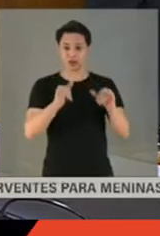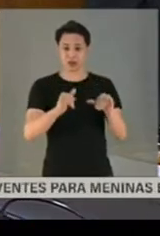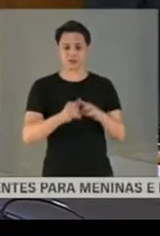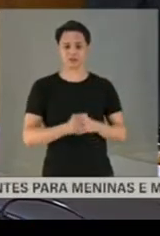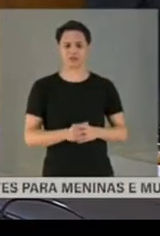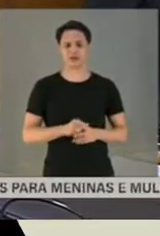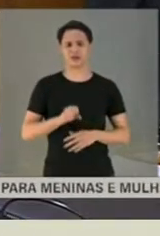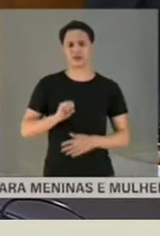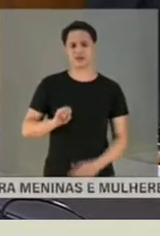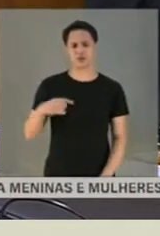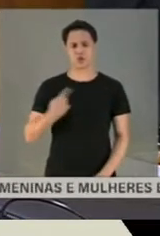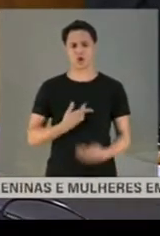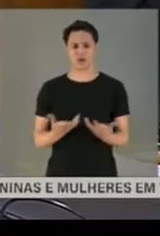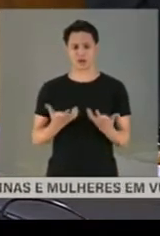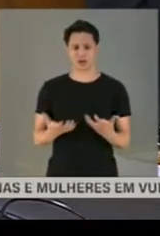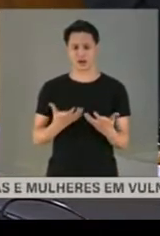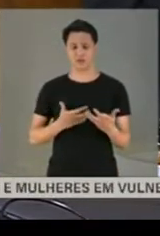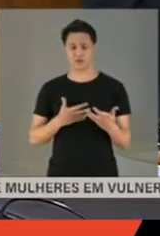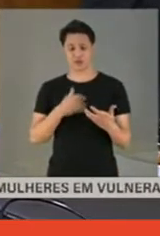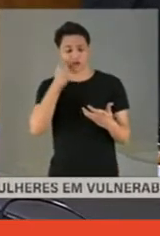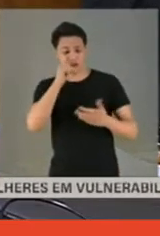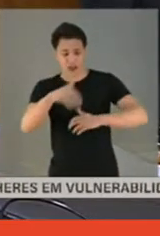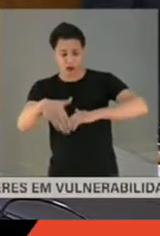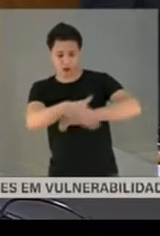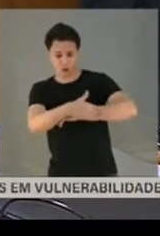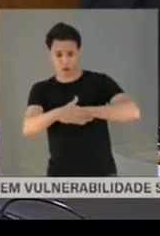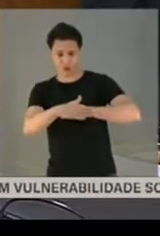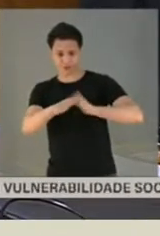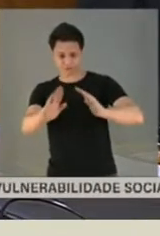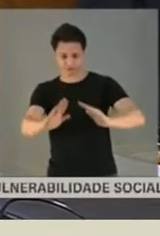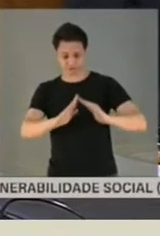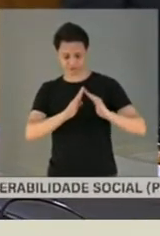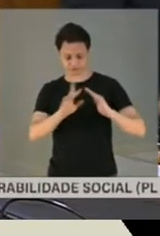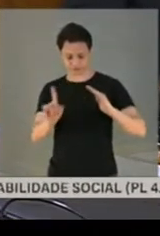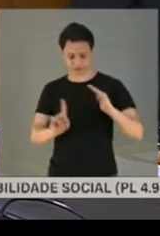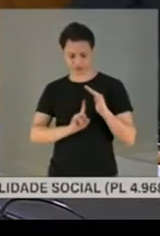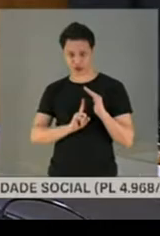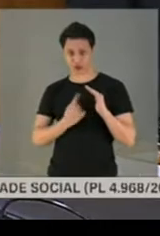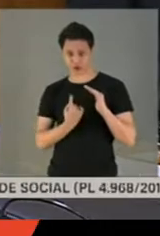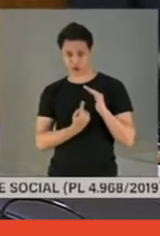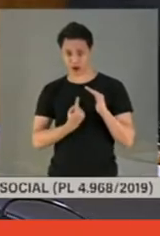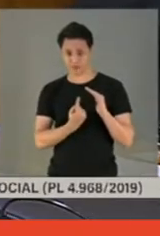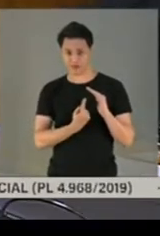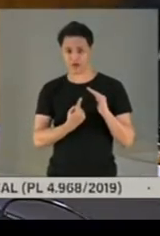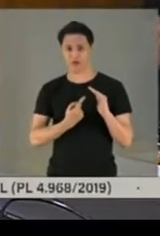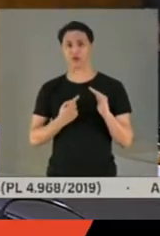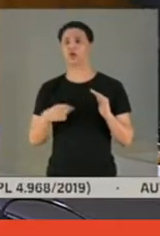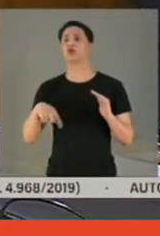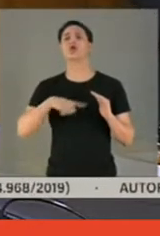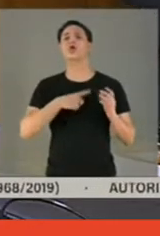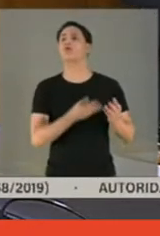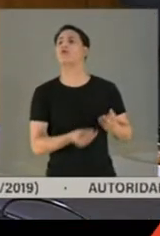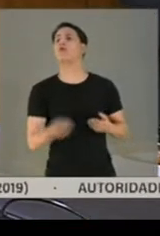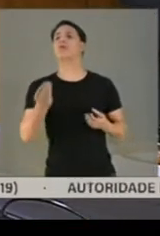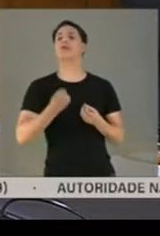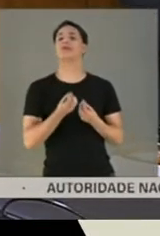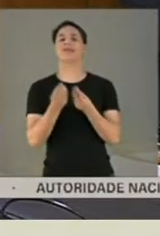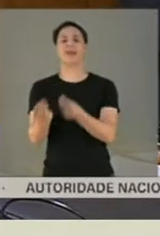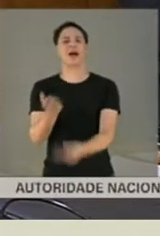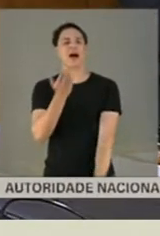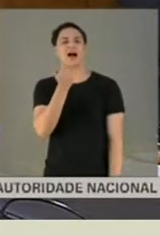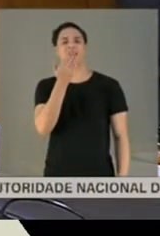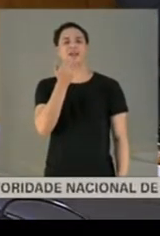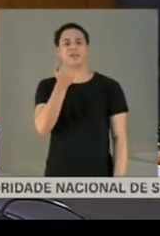queria isolamento, então que a gente fosse dar alimento para as famílias pobres. E realmente nós